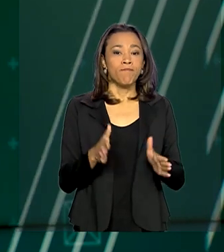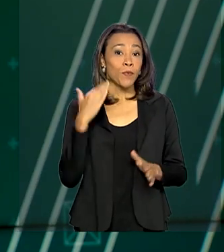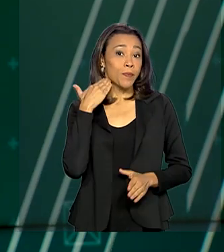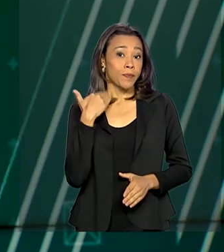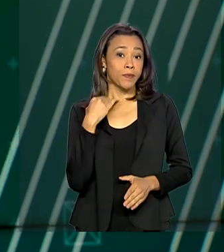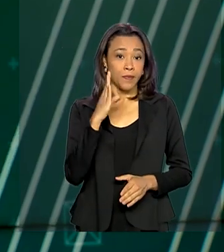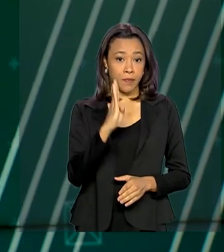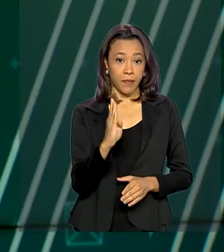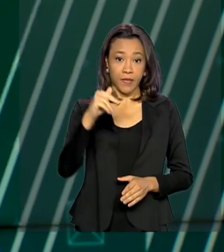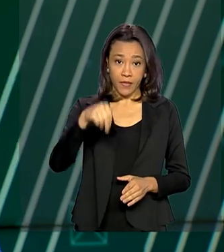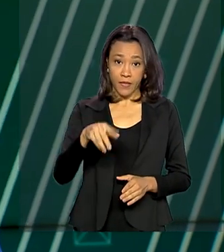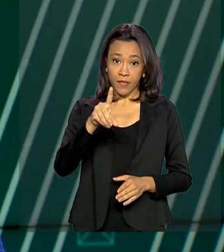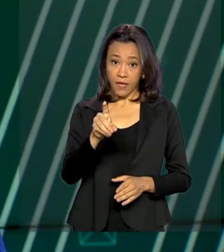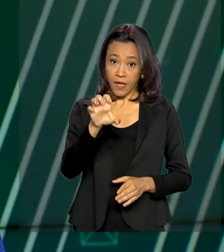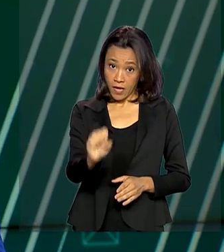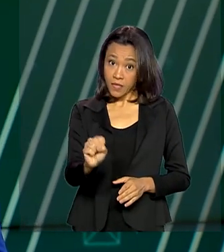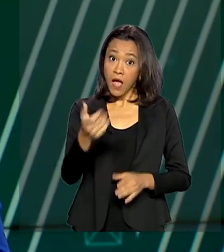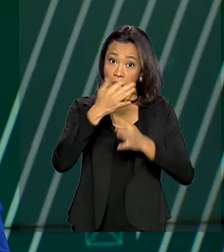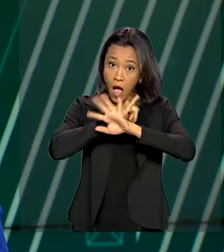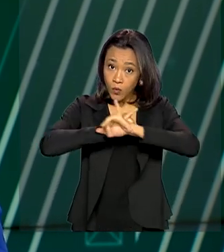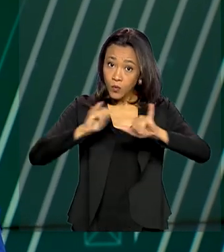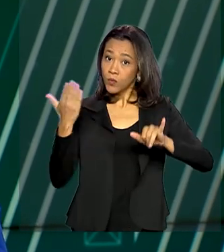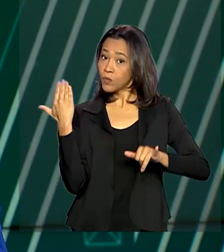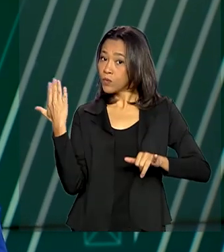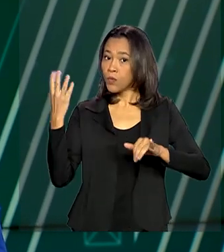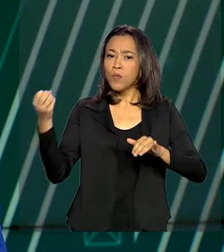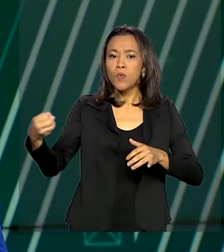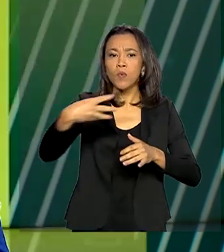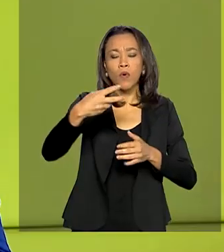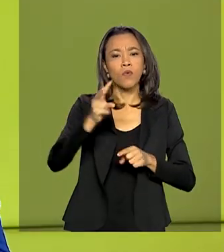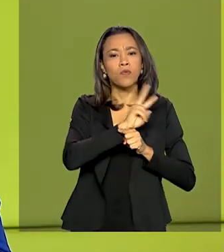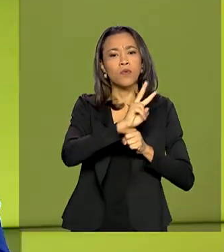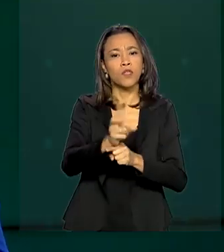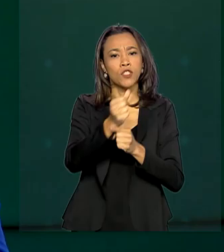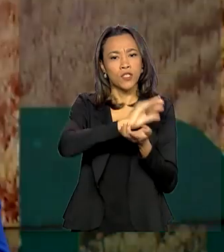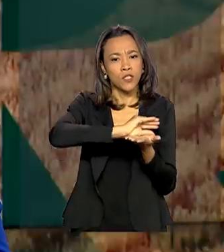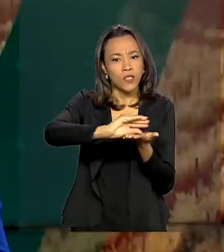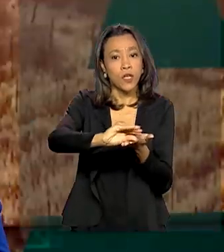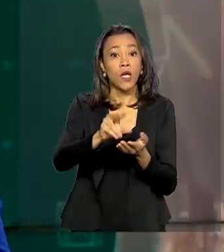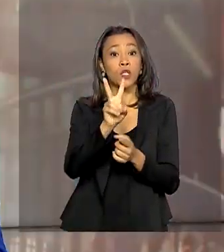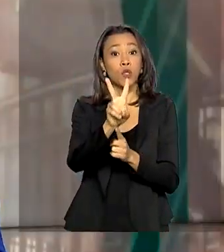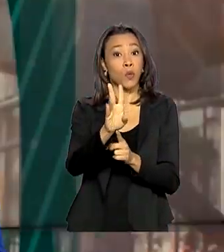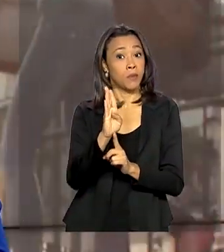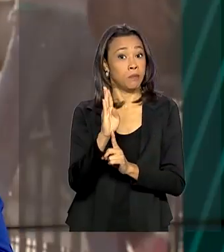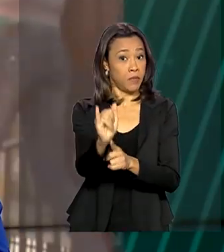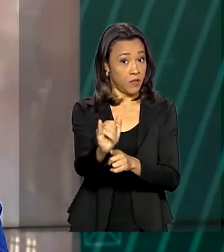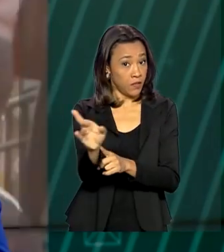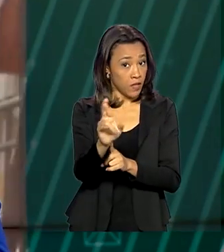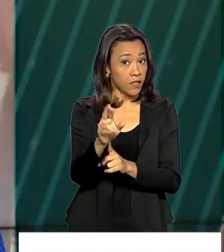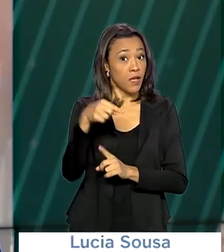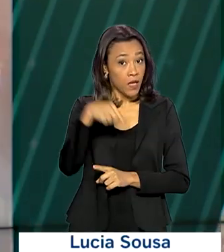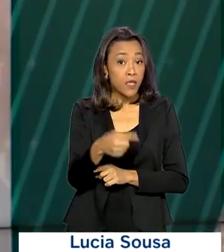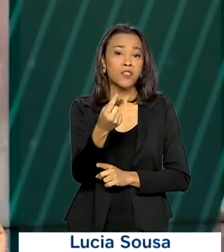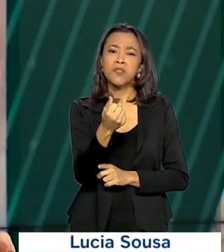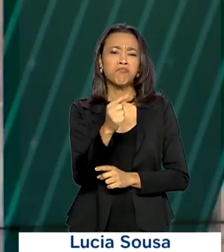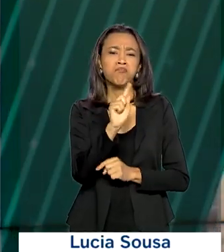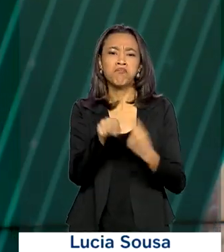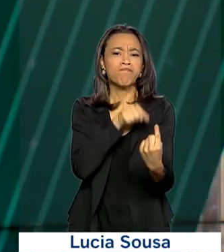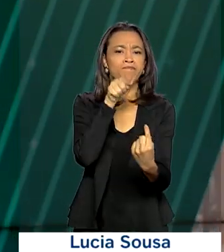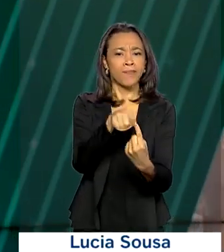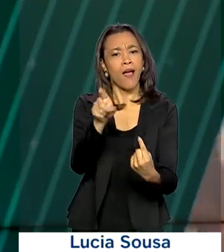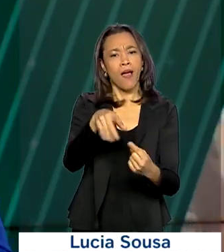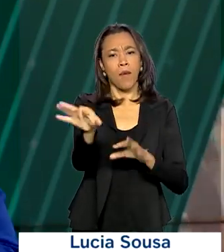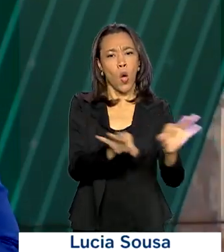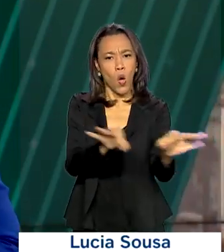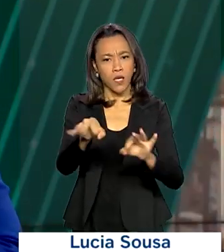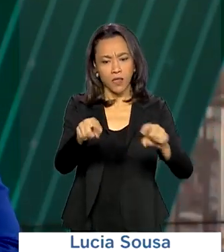O BNDES anunciou uma nova linha de financiamento de R$ 2 bilhões. Os recursos são para a montagem de